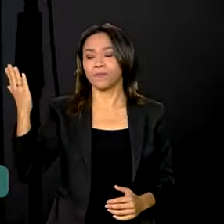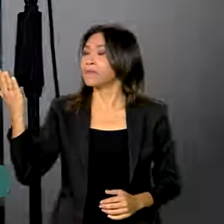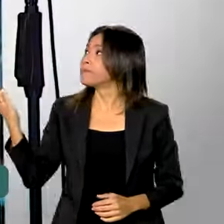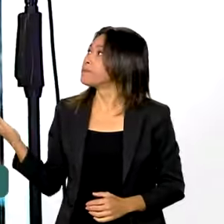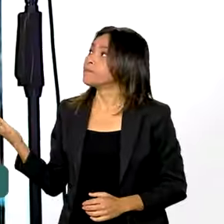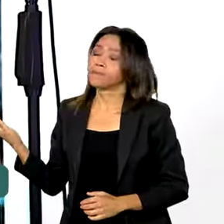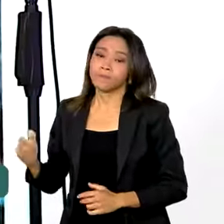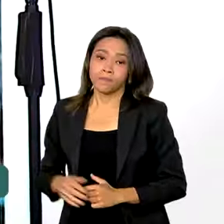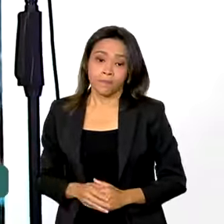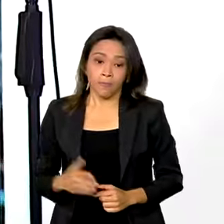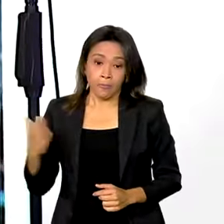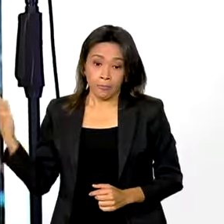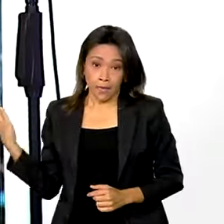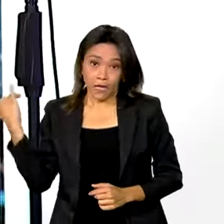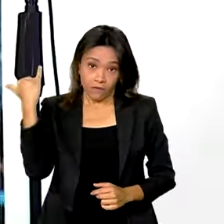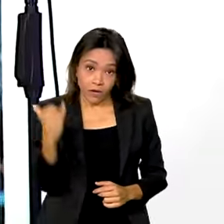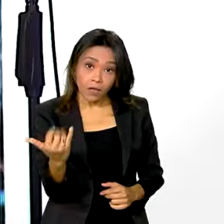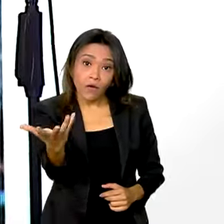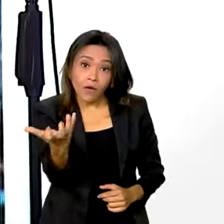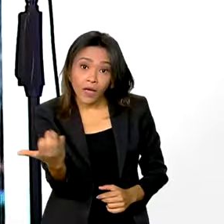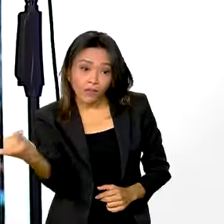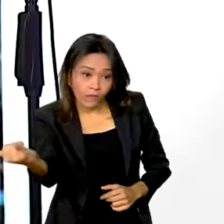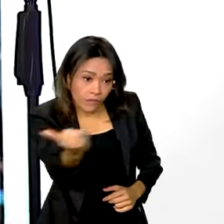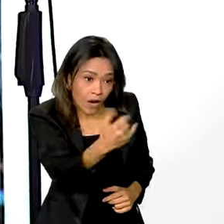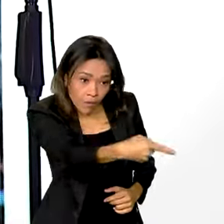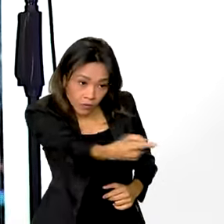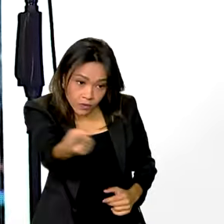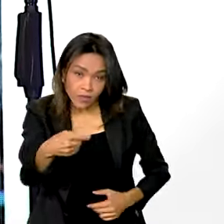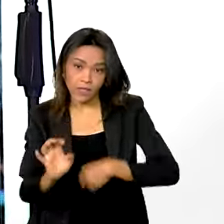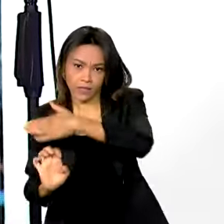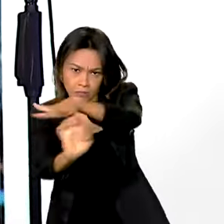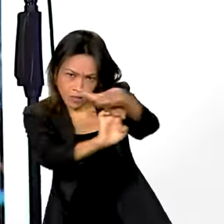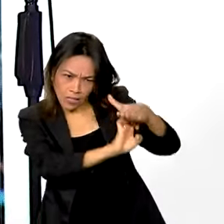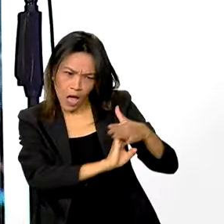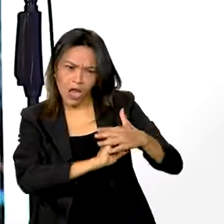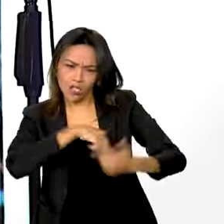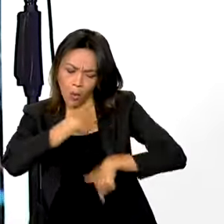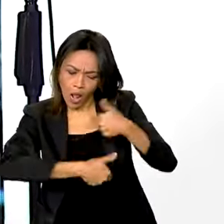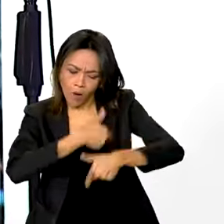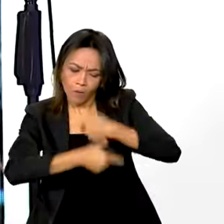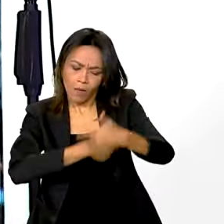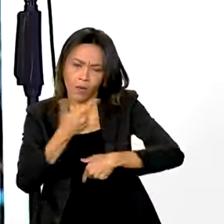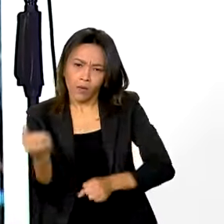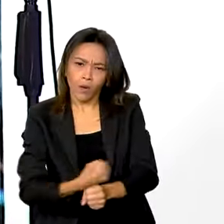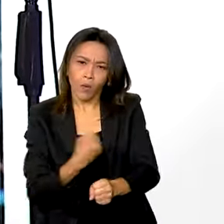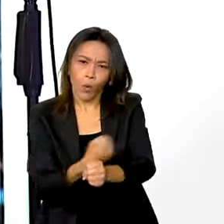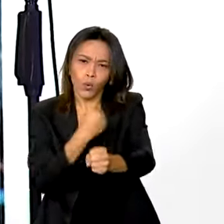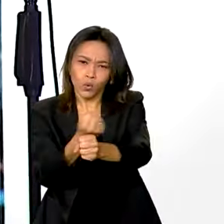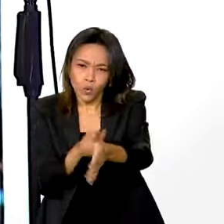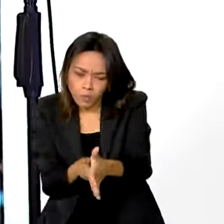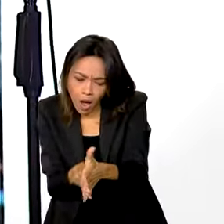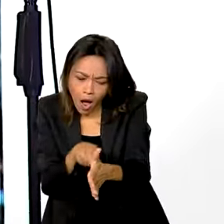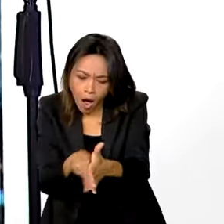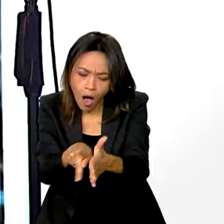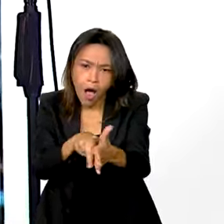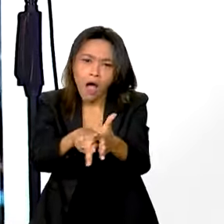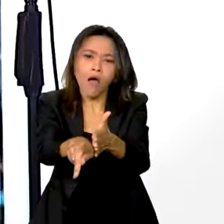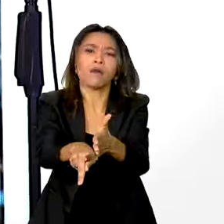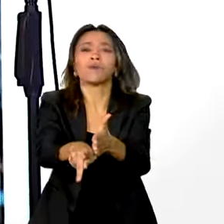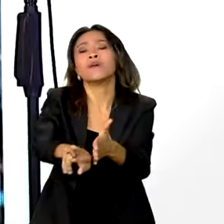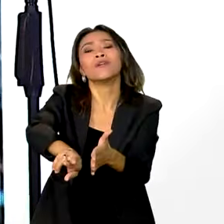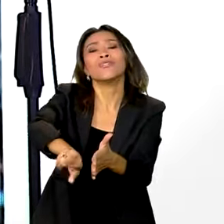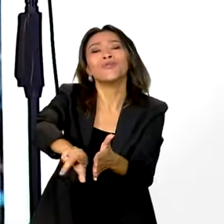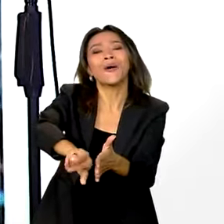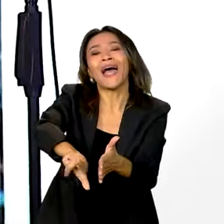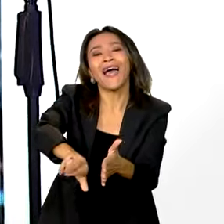Eu queria dizer aos empresários que estão nessa empreitada para construir essa ferrovia que não é